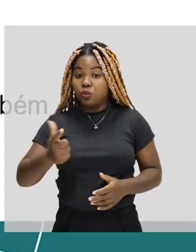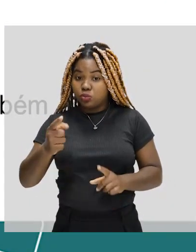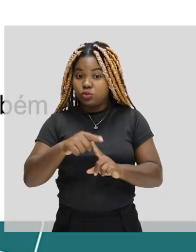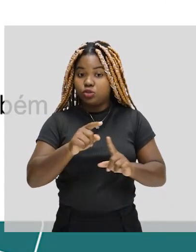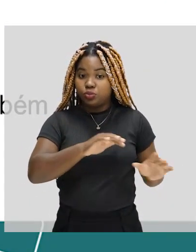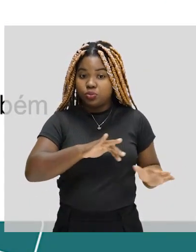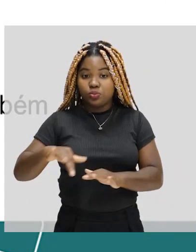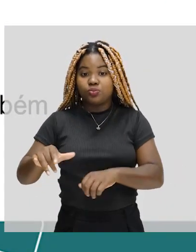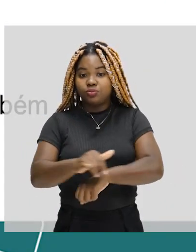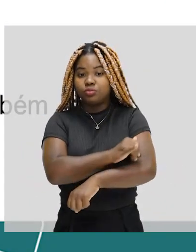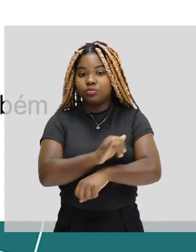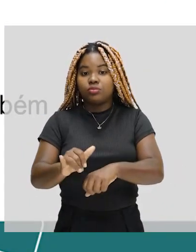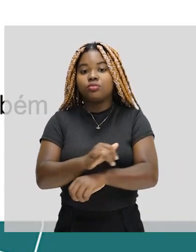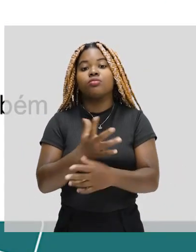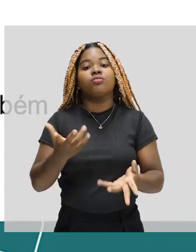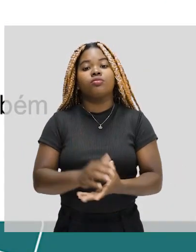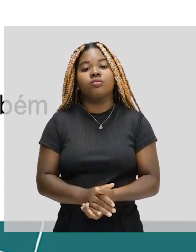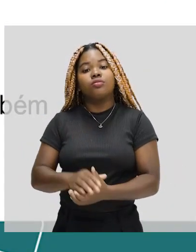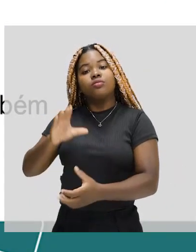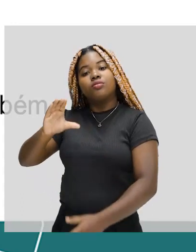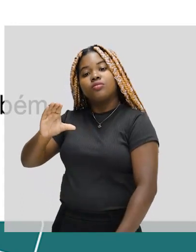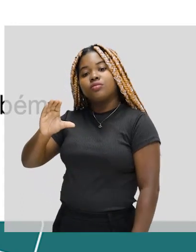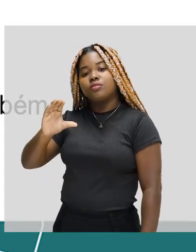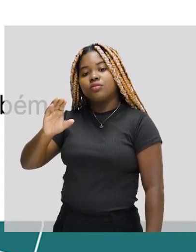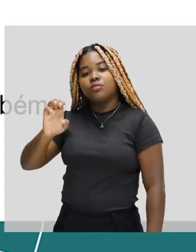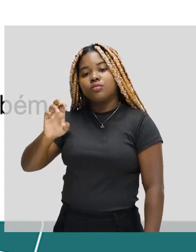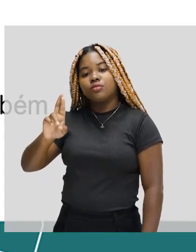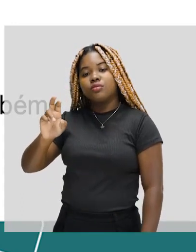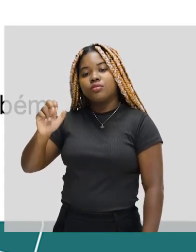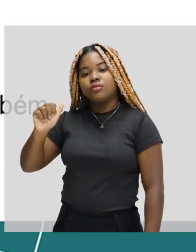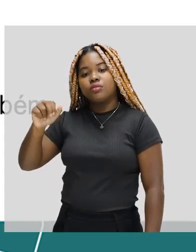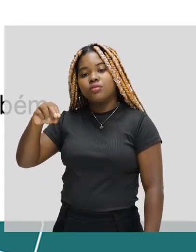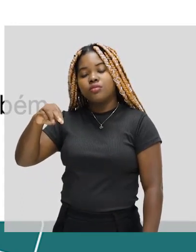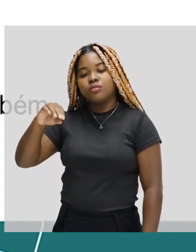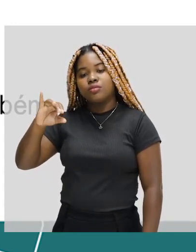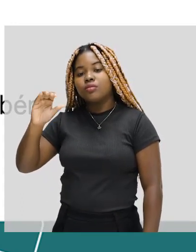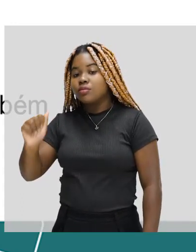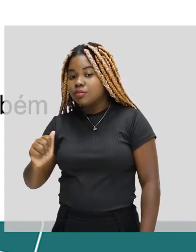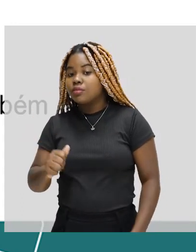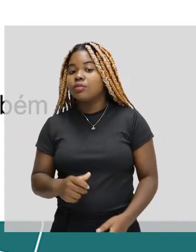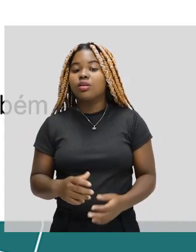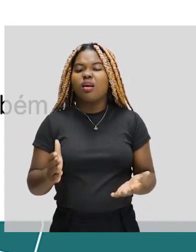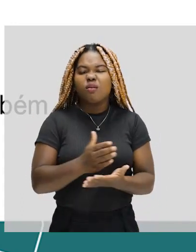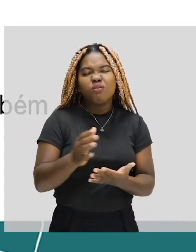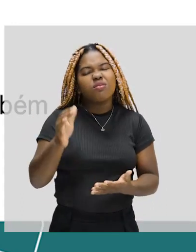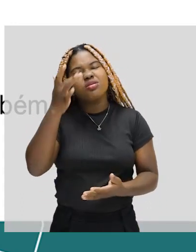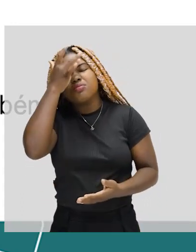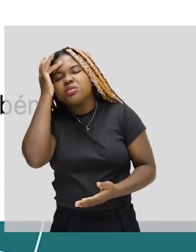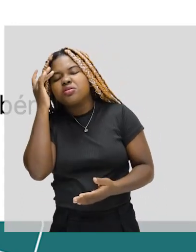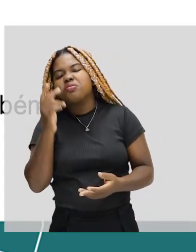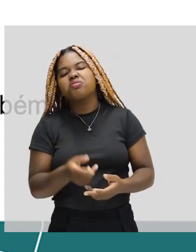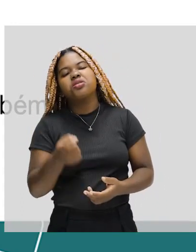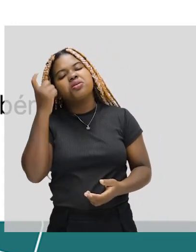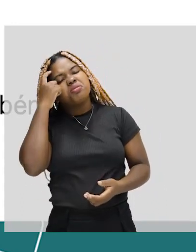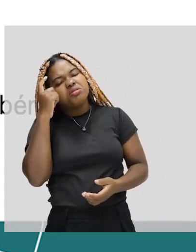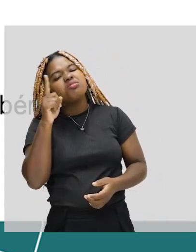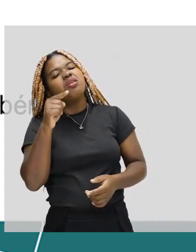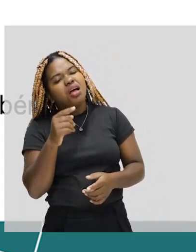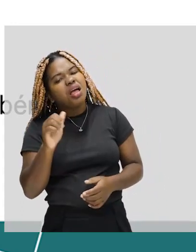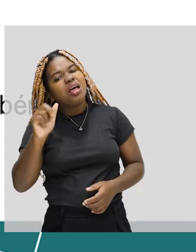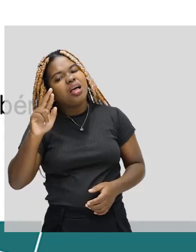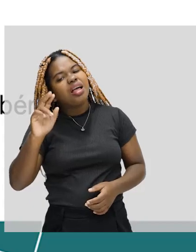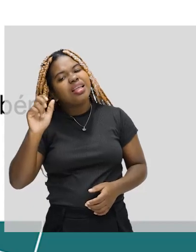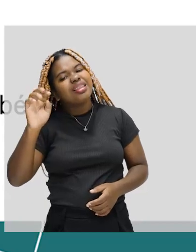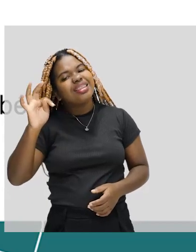outra variação da arte, que muita gente considera, literalmente, como um trabalho artesanal, mas tem um quê